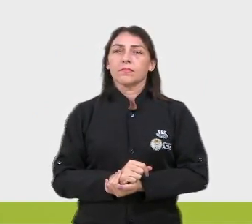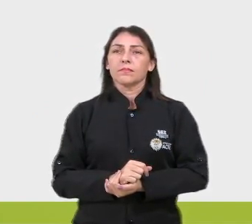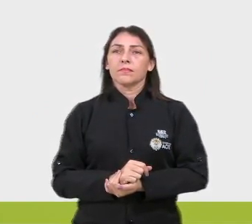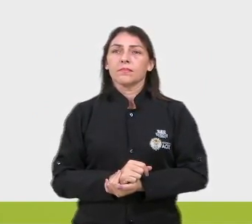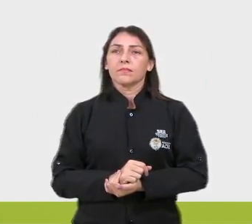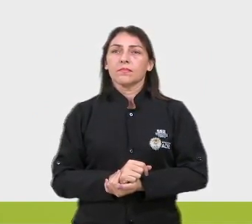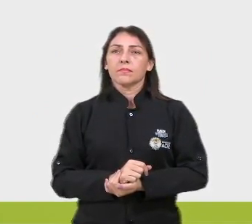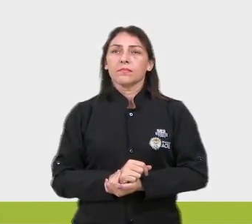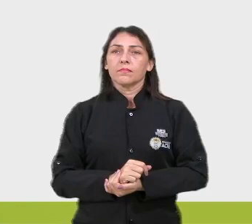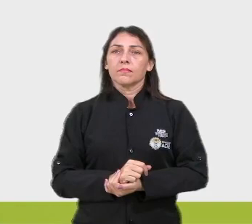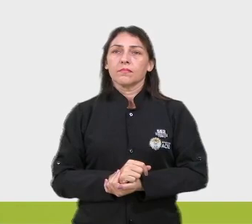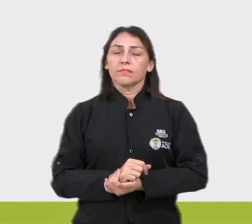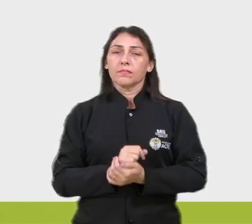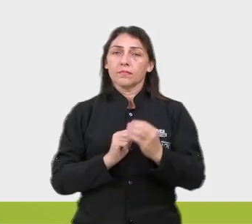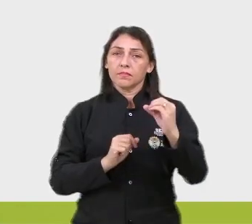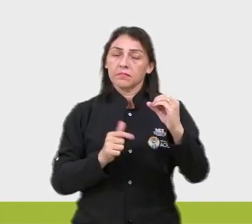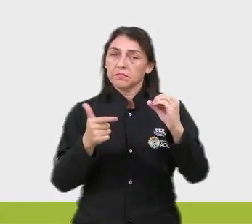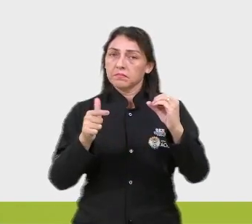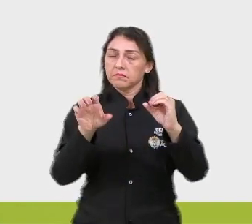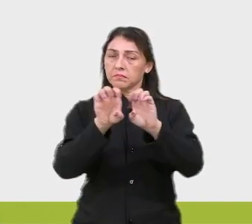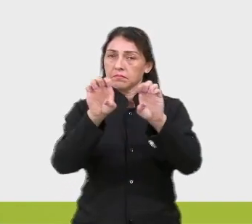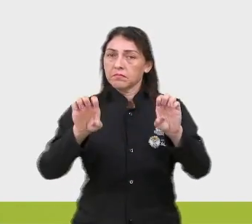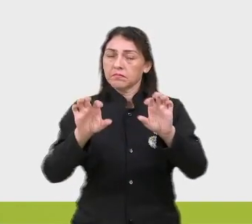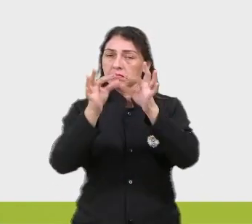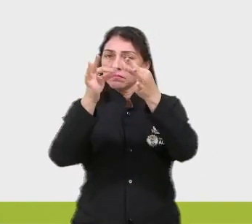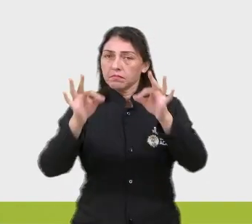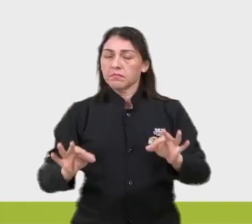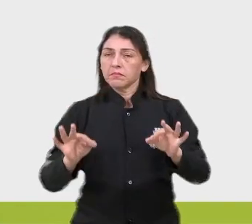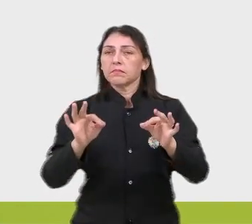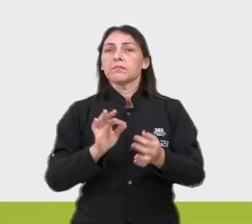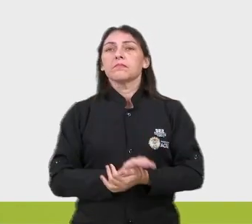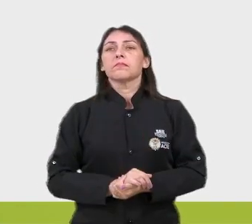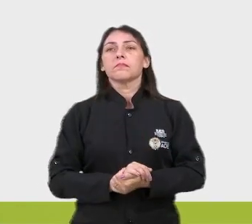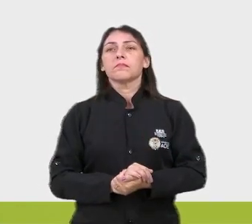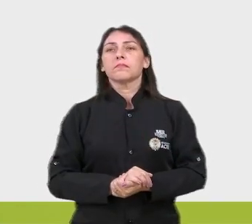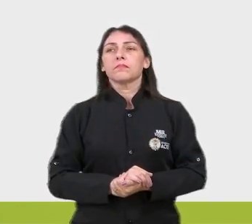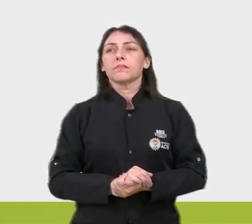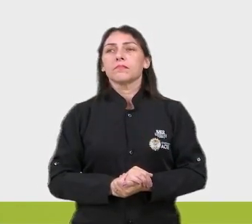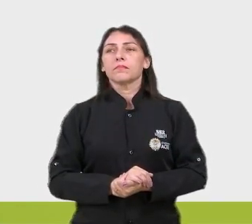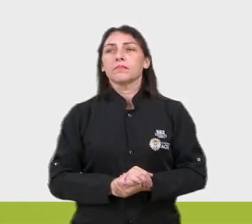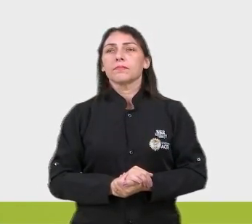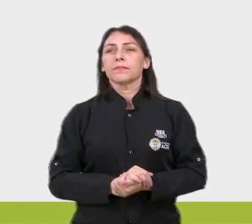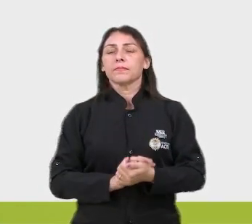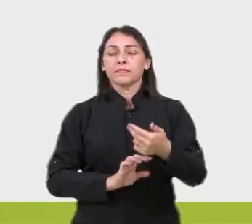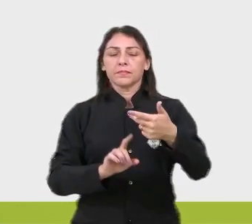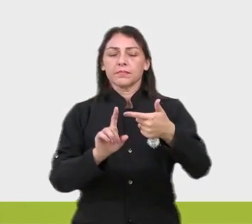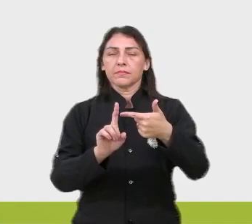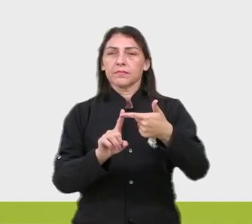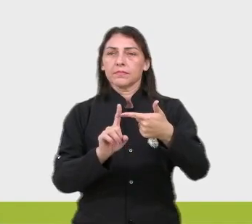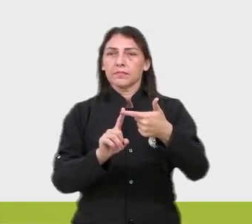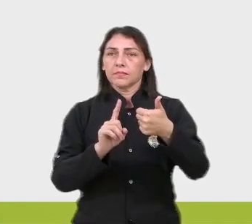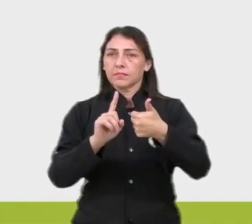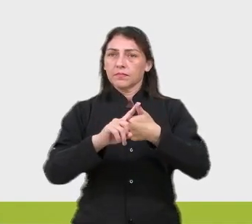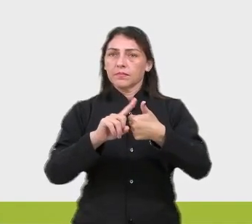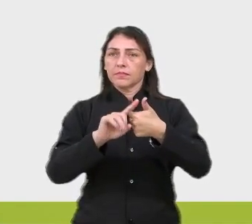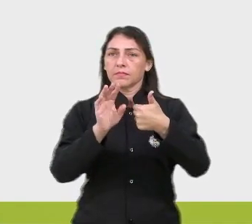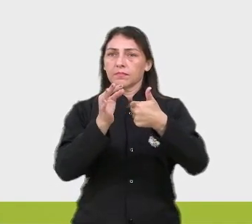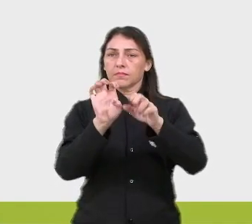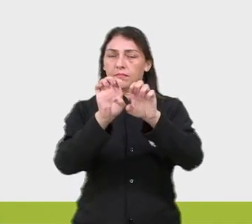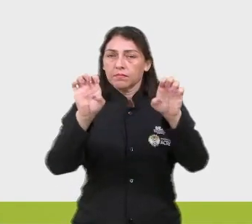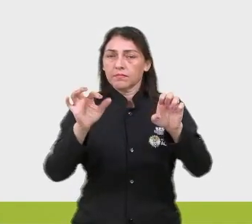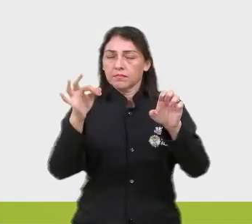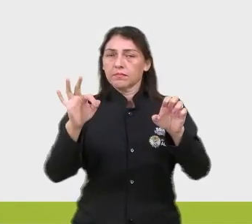nível zero, não tem estrutura sintática, né? Independente das quantidades de desvio. Um, estrutura sintática